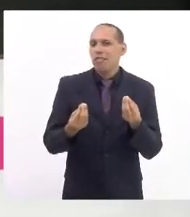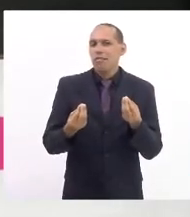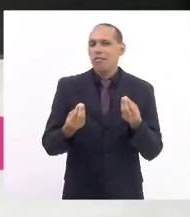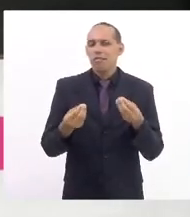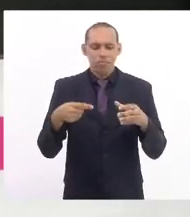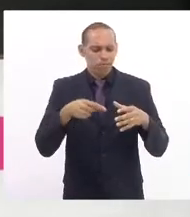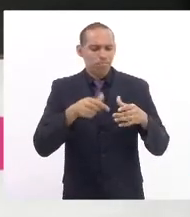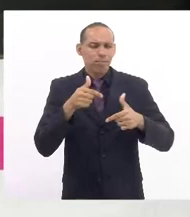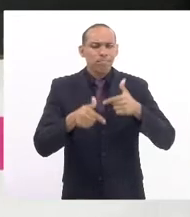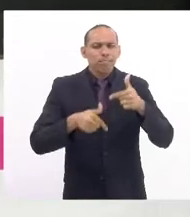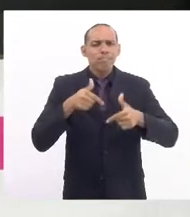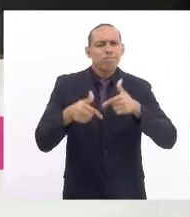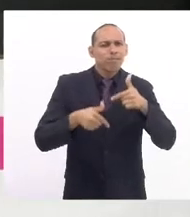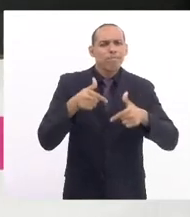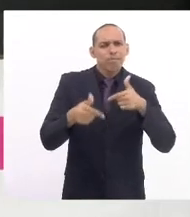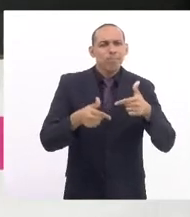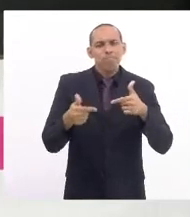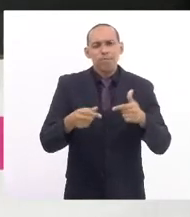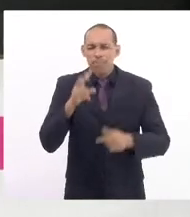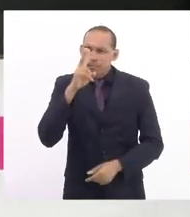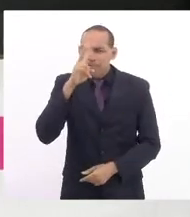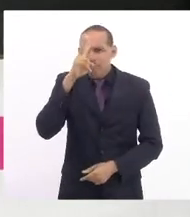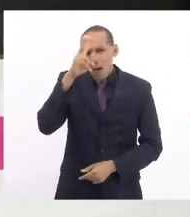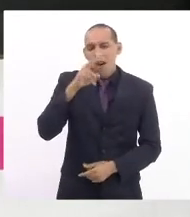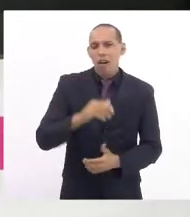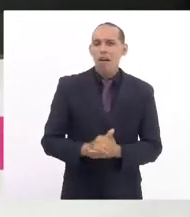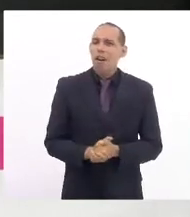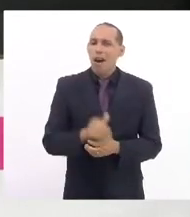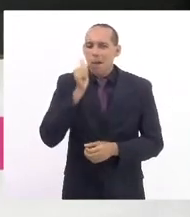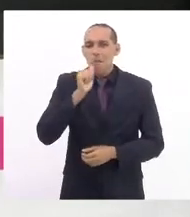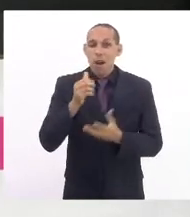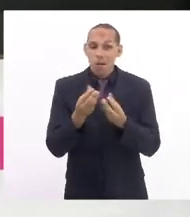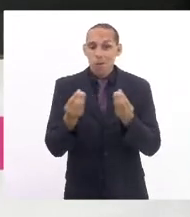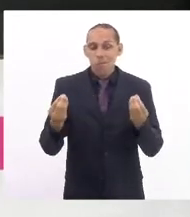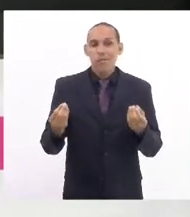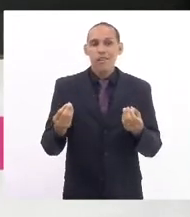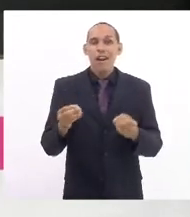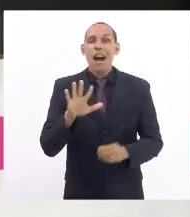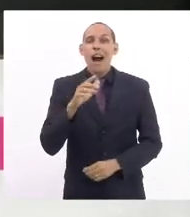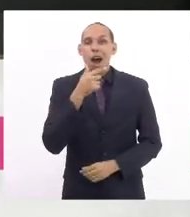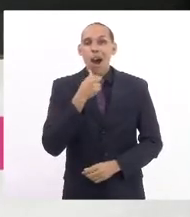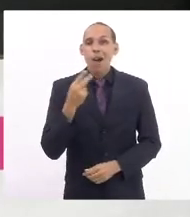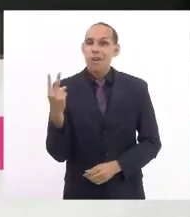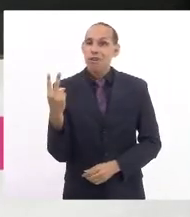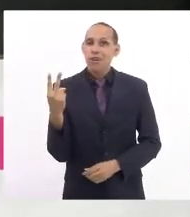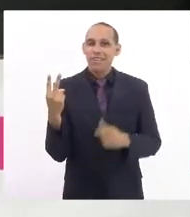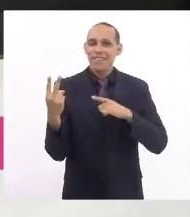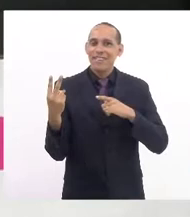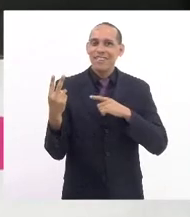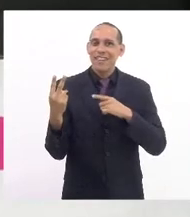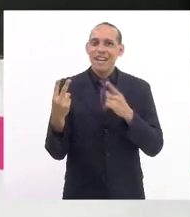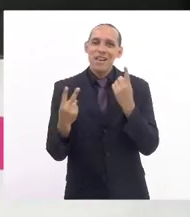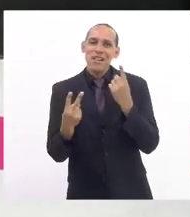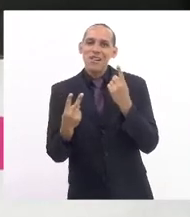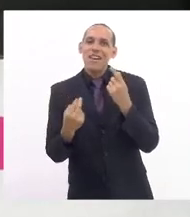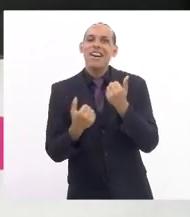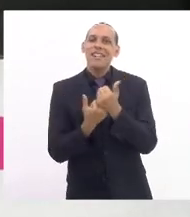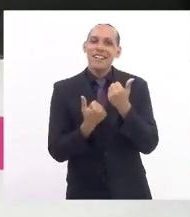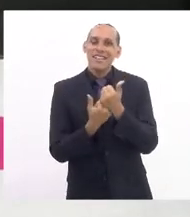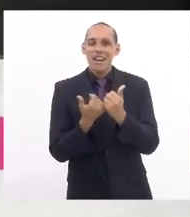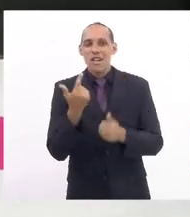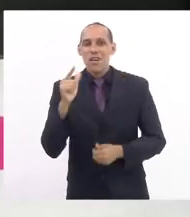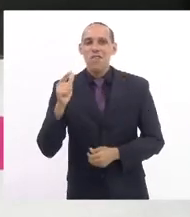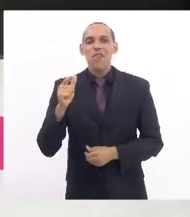atuante, com presença maciça de mulheres, com dois homens, um suplente e um titular,